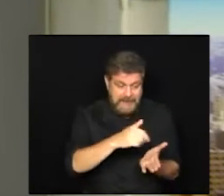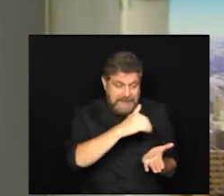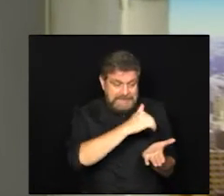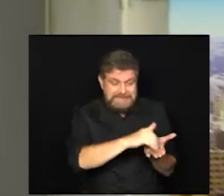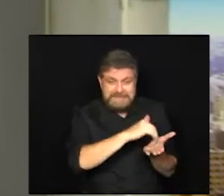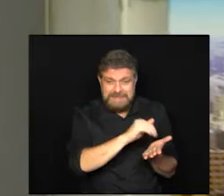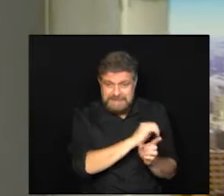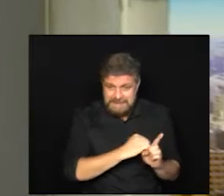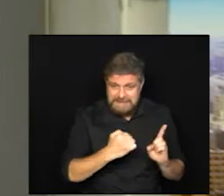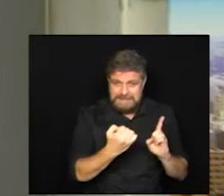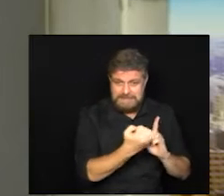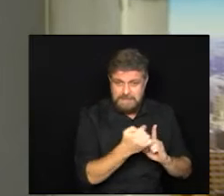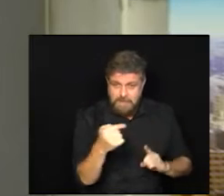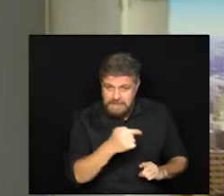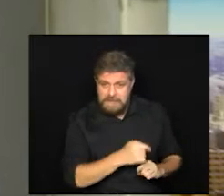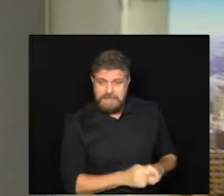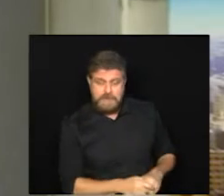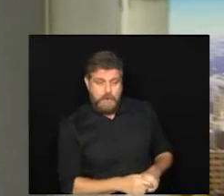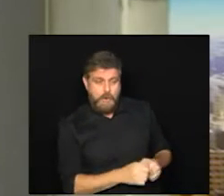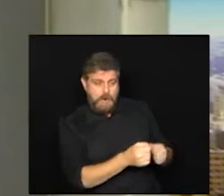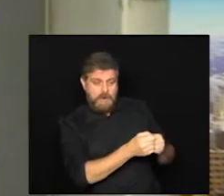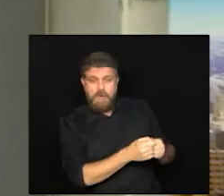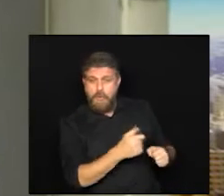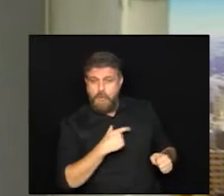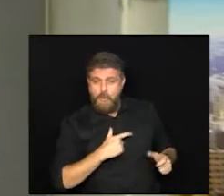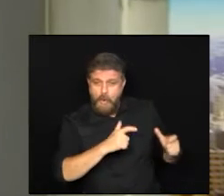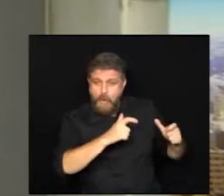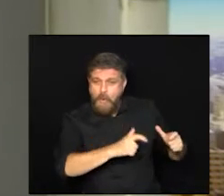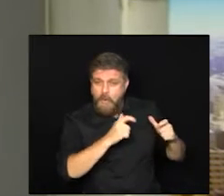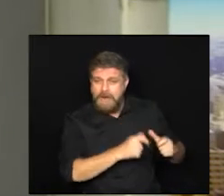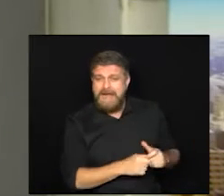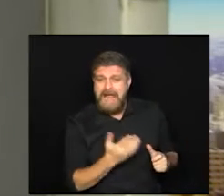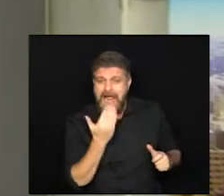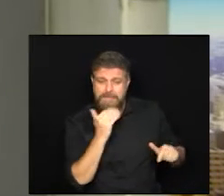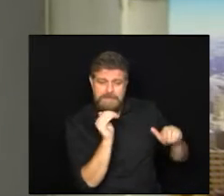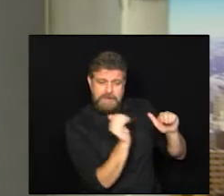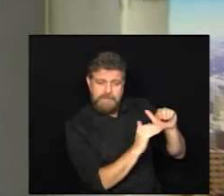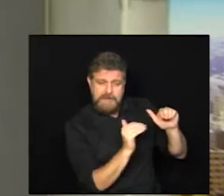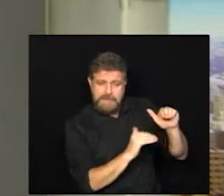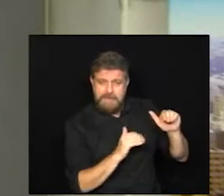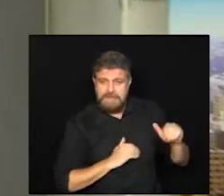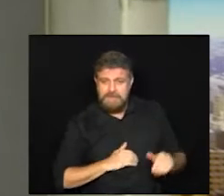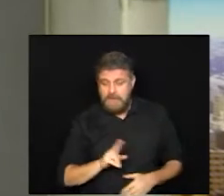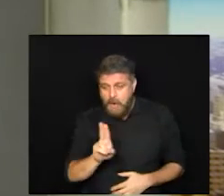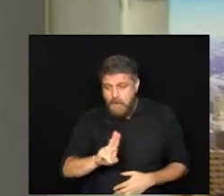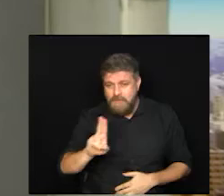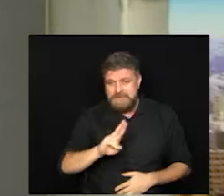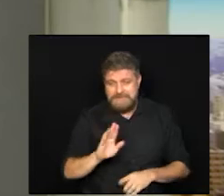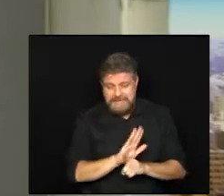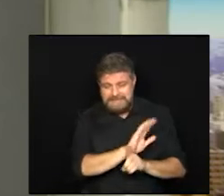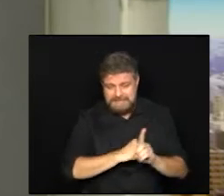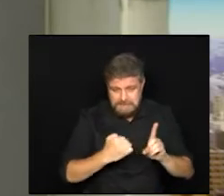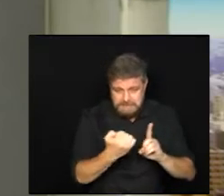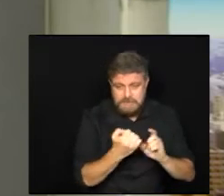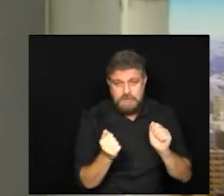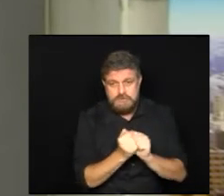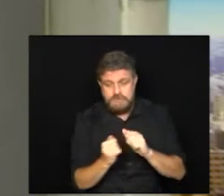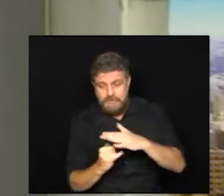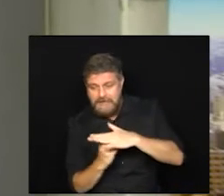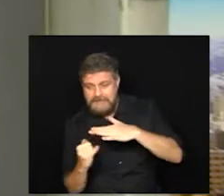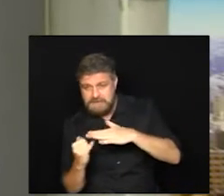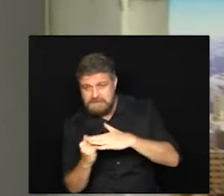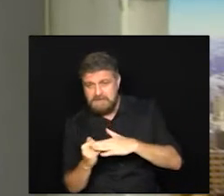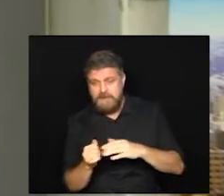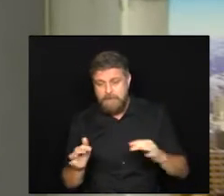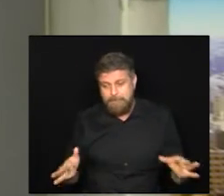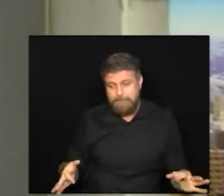e no banco de alimentos então nós vamos usar a rede de assistência social do município junto, claro com as entidades parceiras